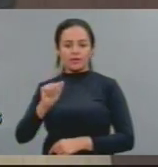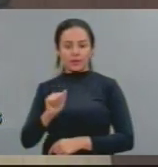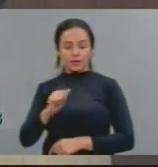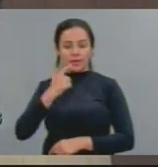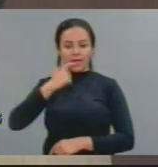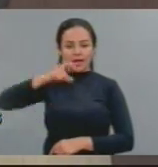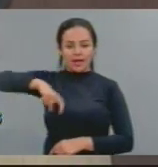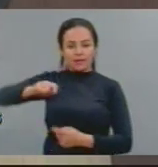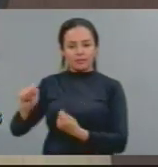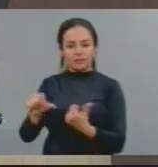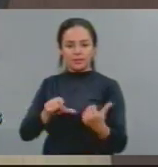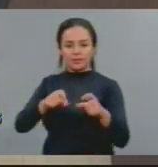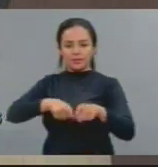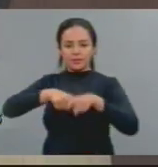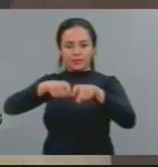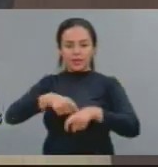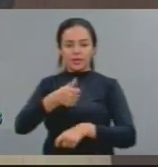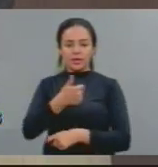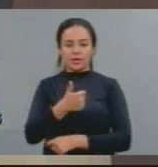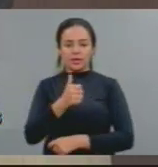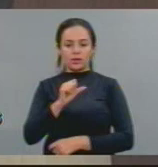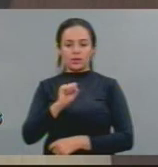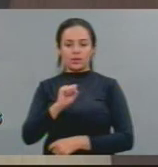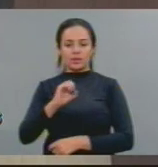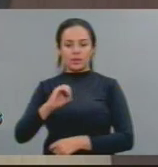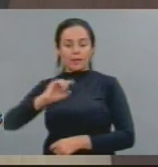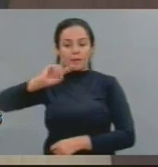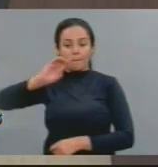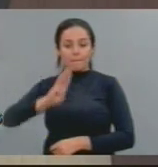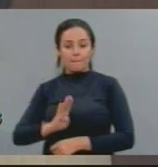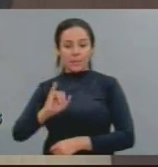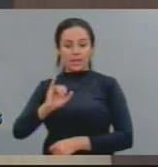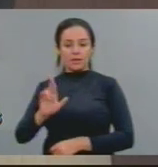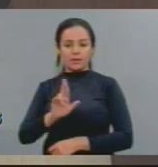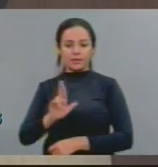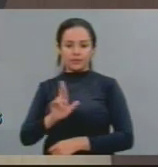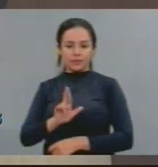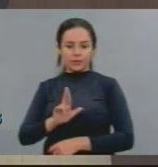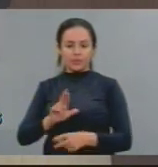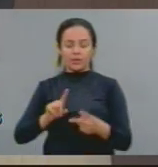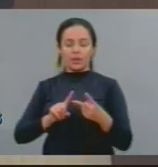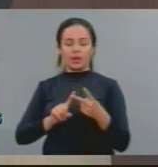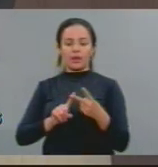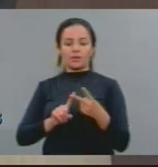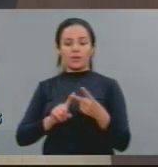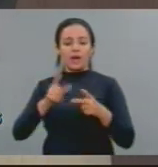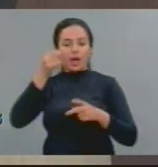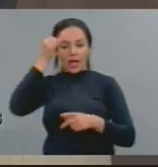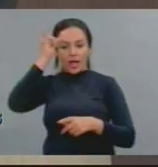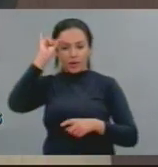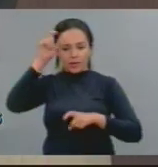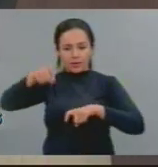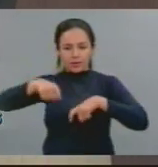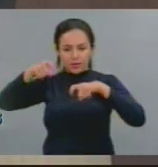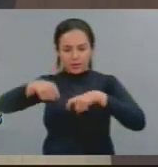188 bilhões para o agronegócio, 28 bi para a agricultura familiar e camponesa.